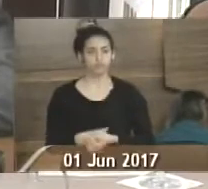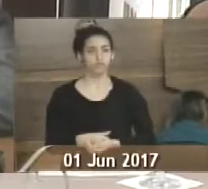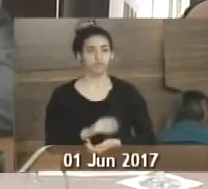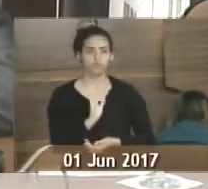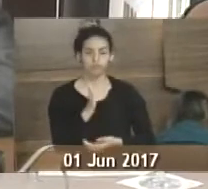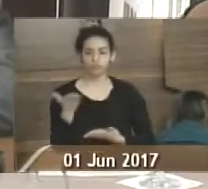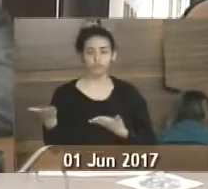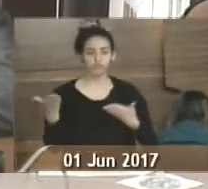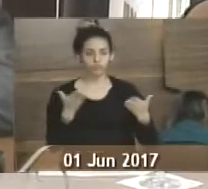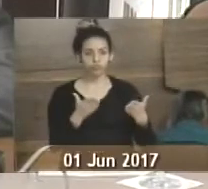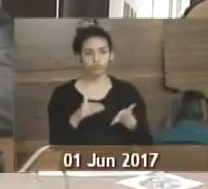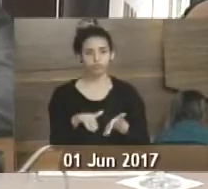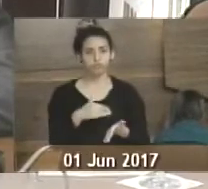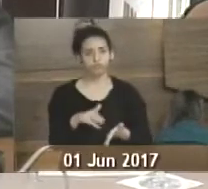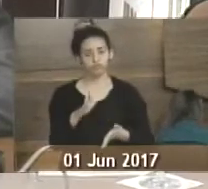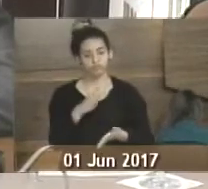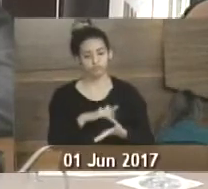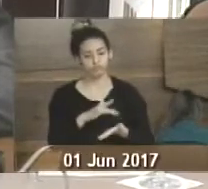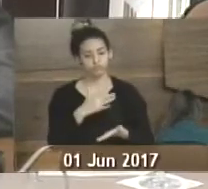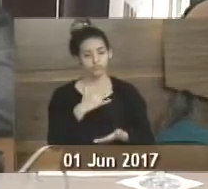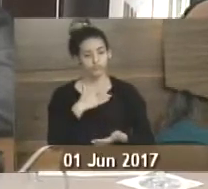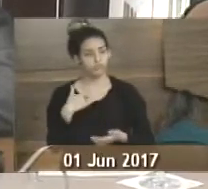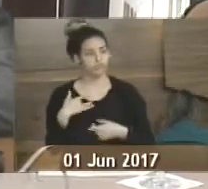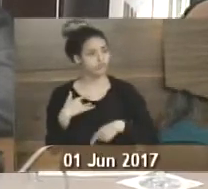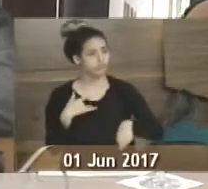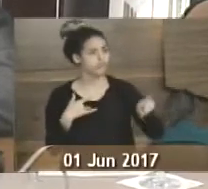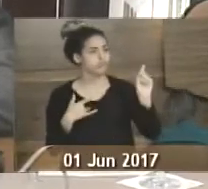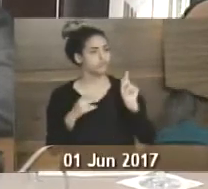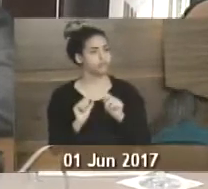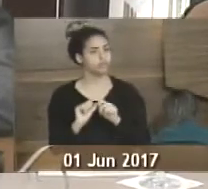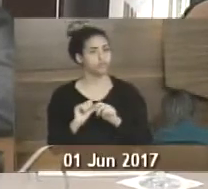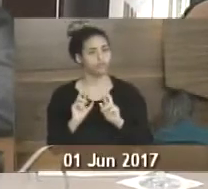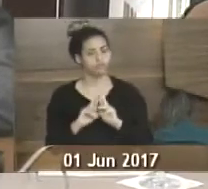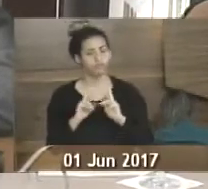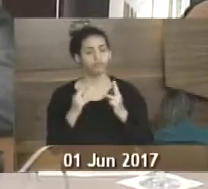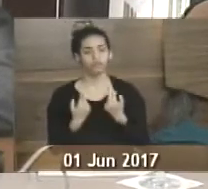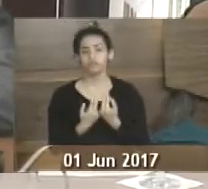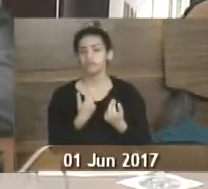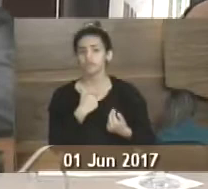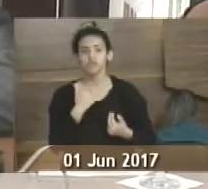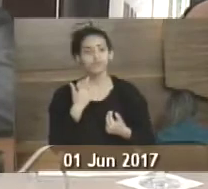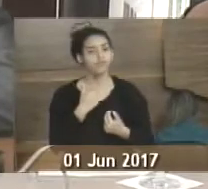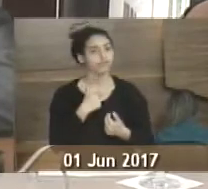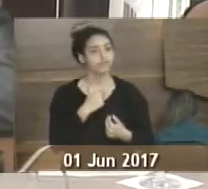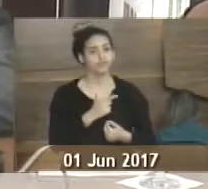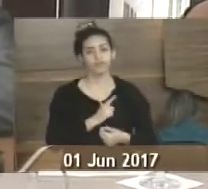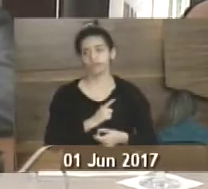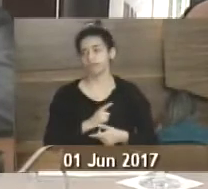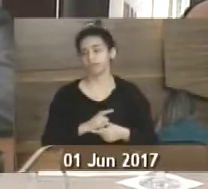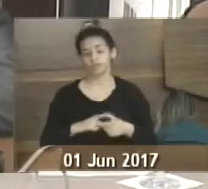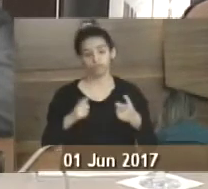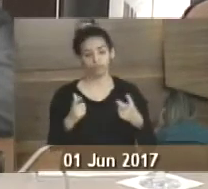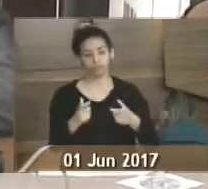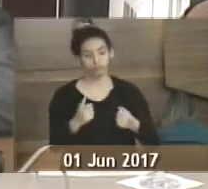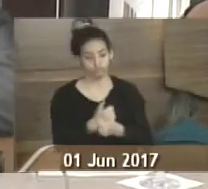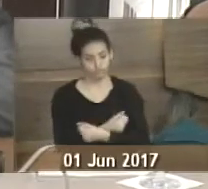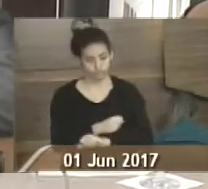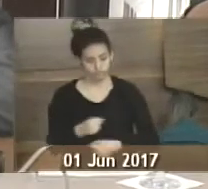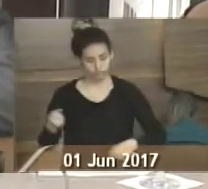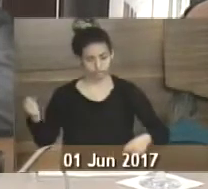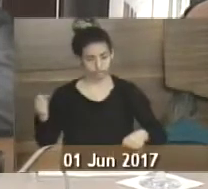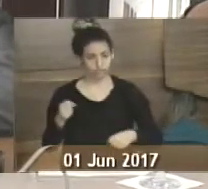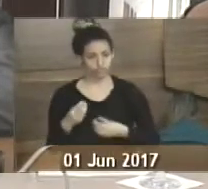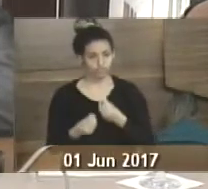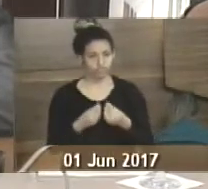já, está convidando ele para ir lá, fazer uma reunião lá. Não pode ter uma região tão grande como o Bracui, tão